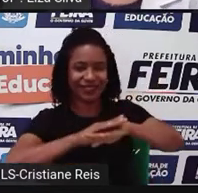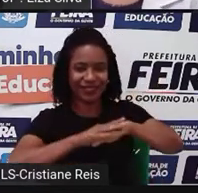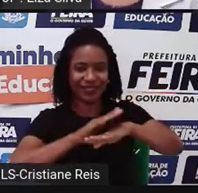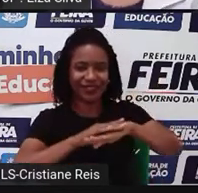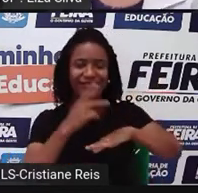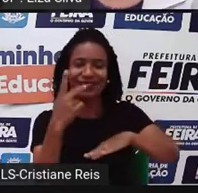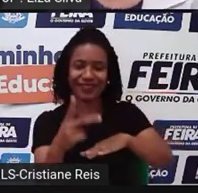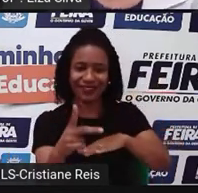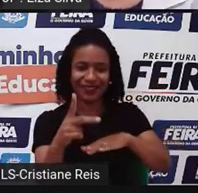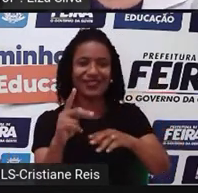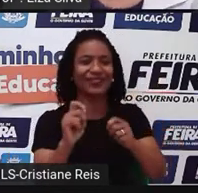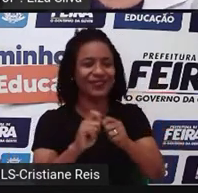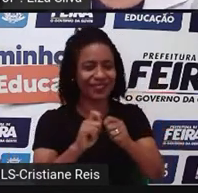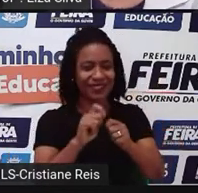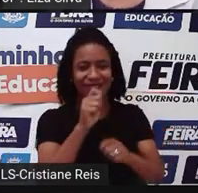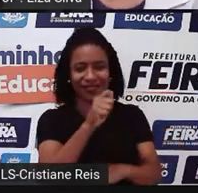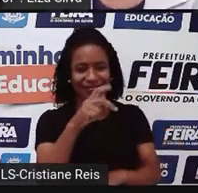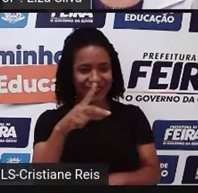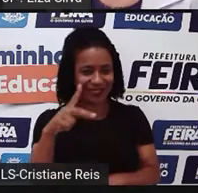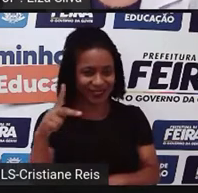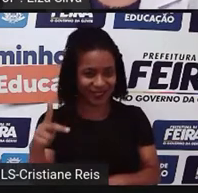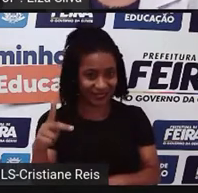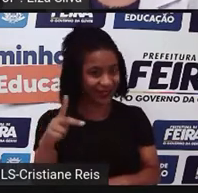este aplicativo. Ok?